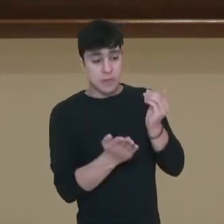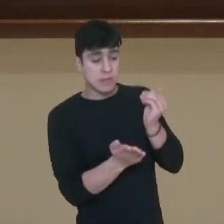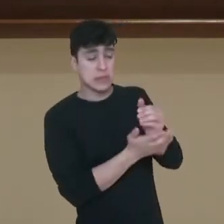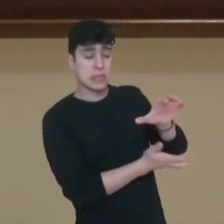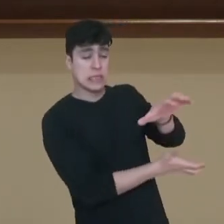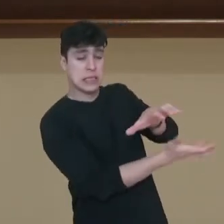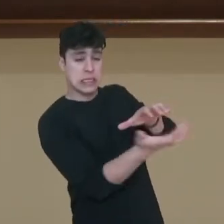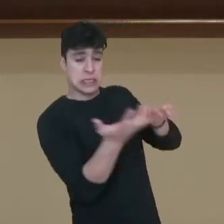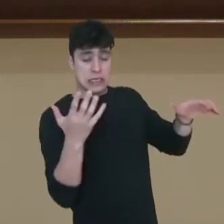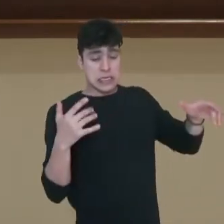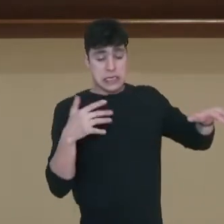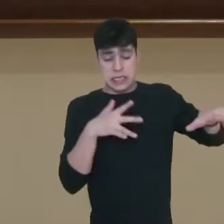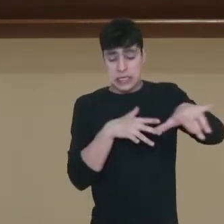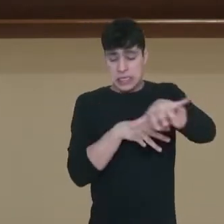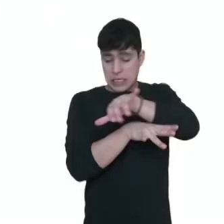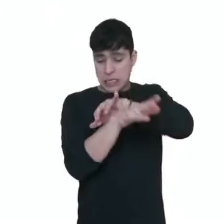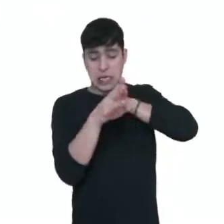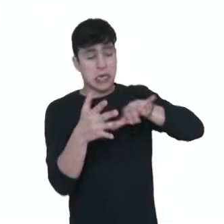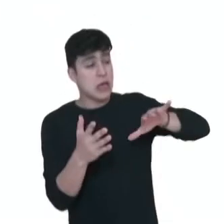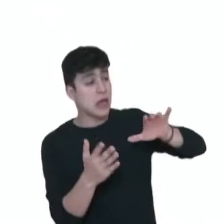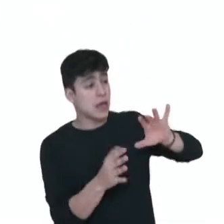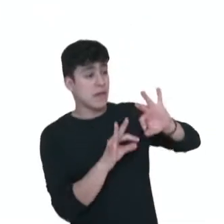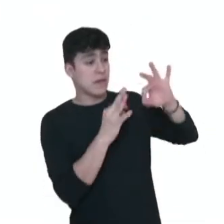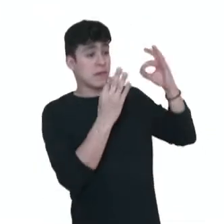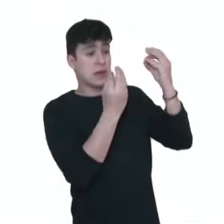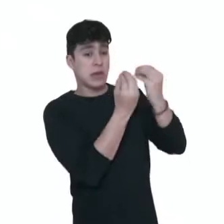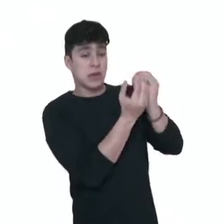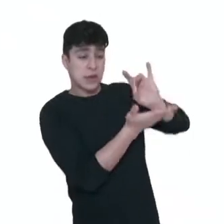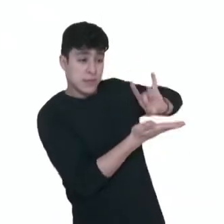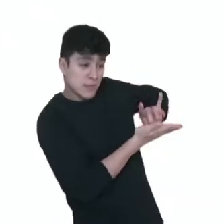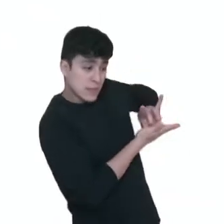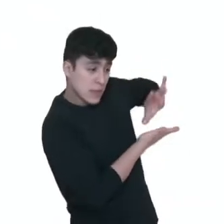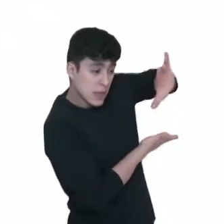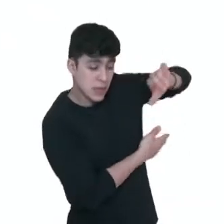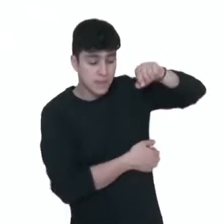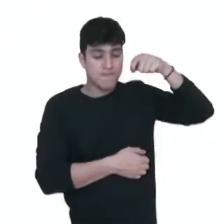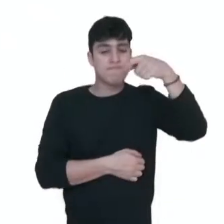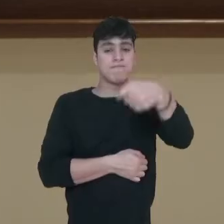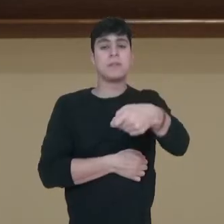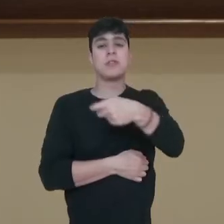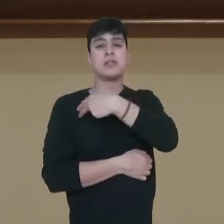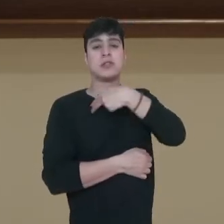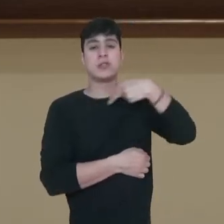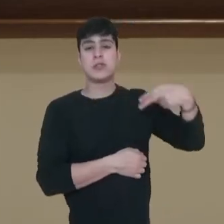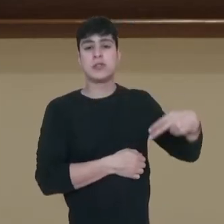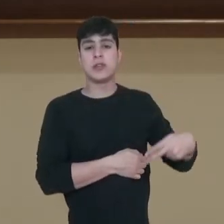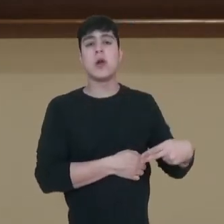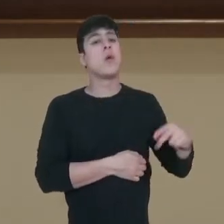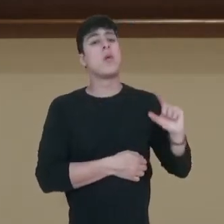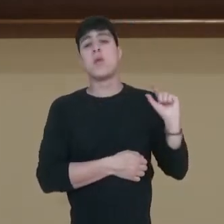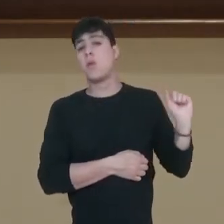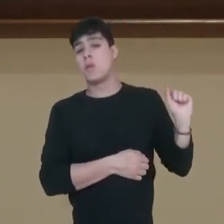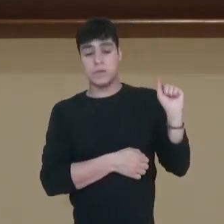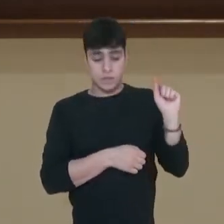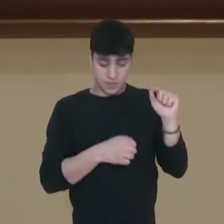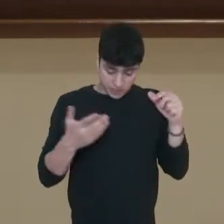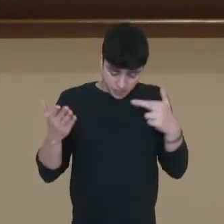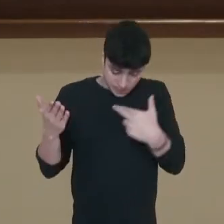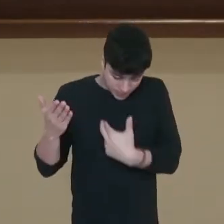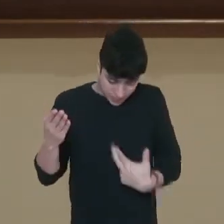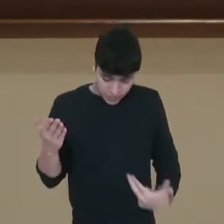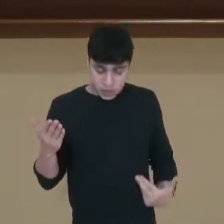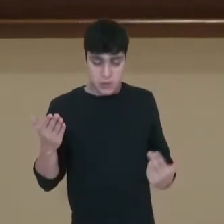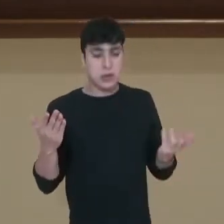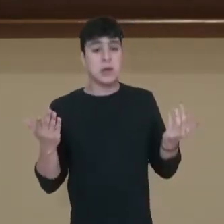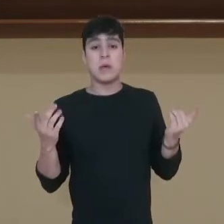derrubar esse governo imperial e é nesse momento que a China vai se tornar uma república, ou seja, um governo que não tem